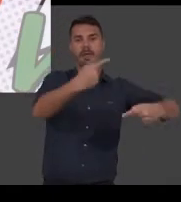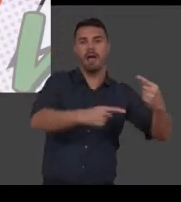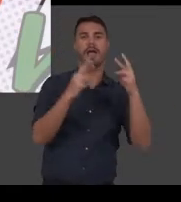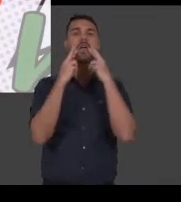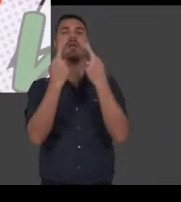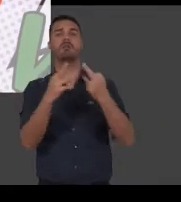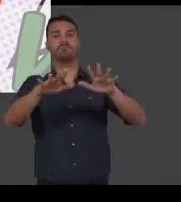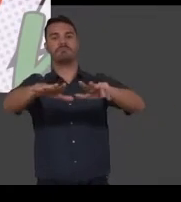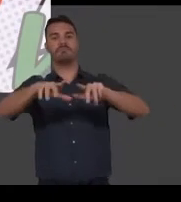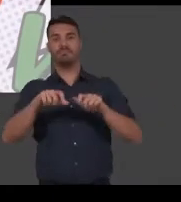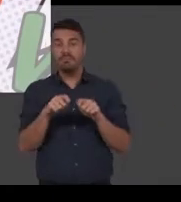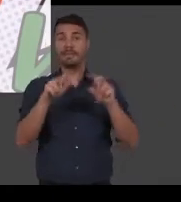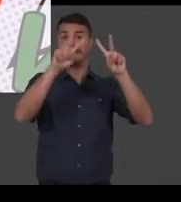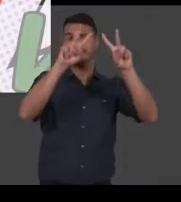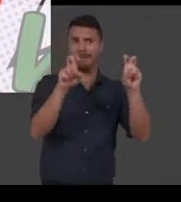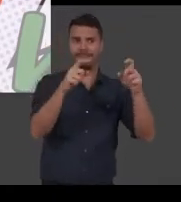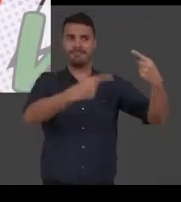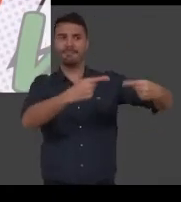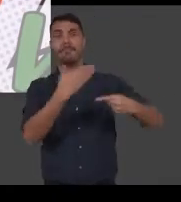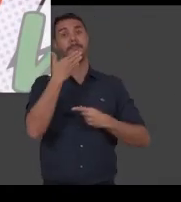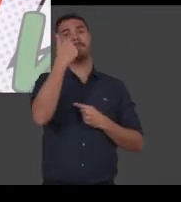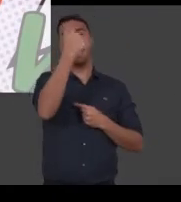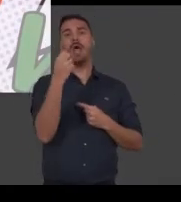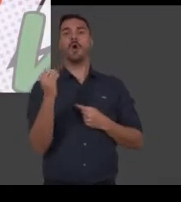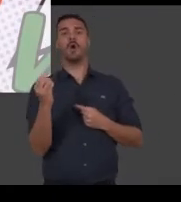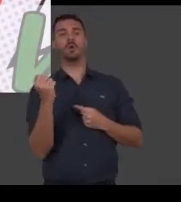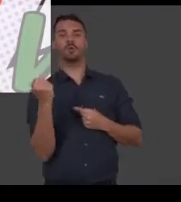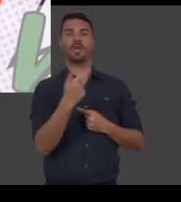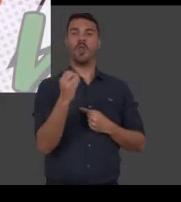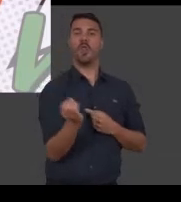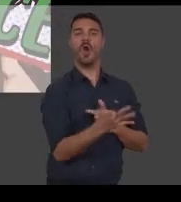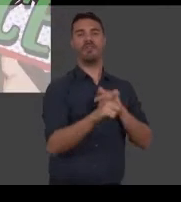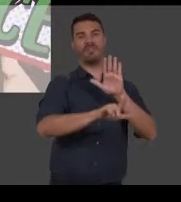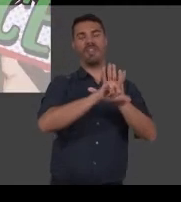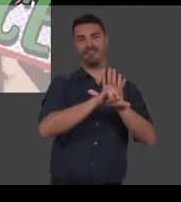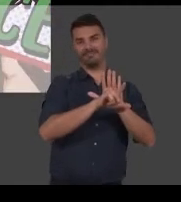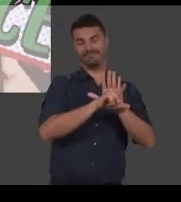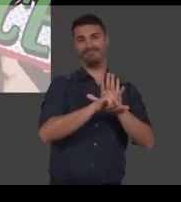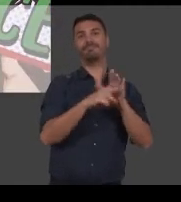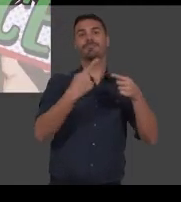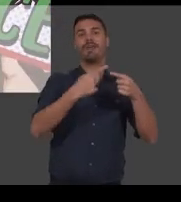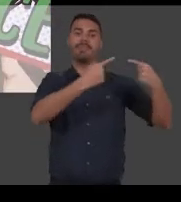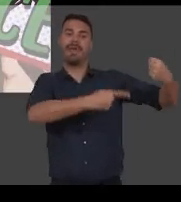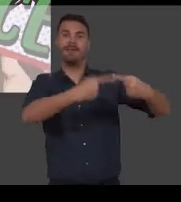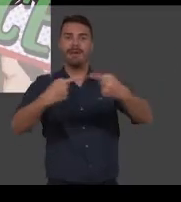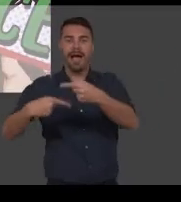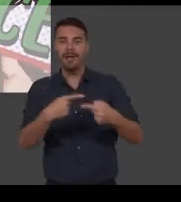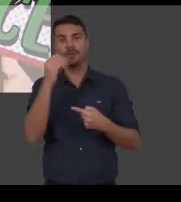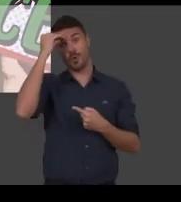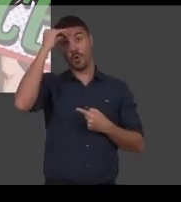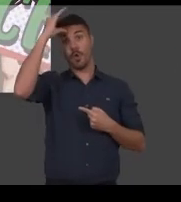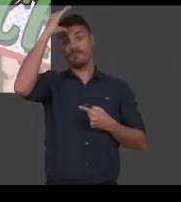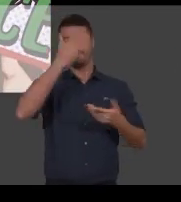e audiências públicas sobre um determinado assunto é mais efetivo do que propor uma nova lei. Os debates geram conhecimento e